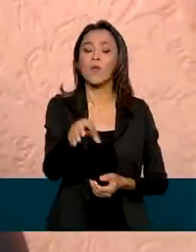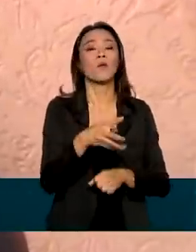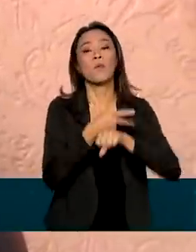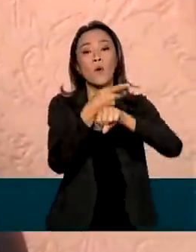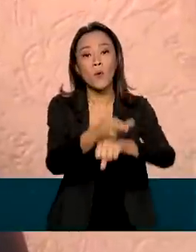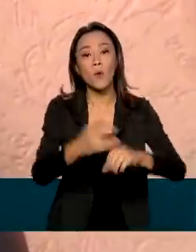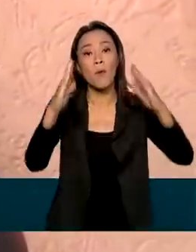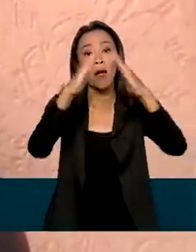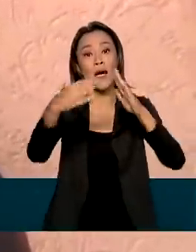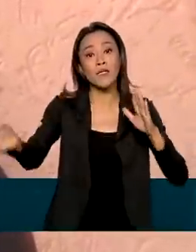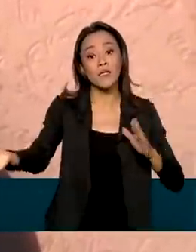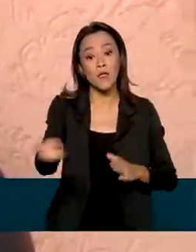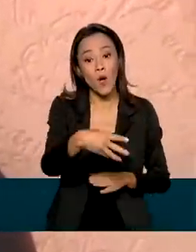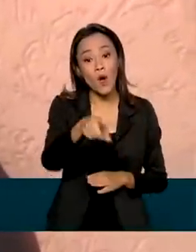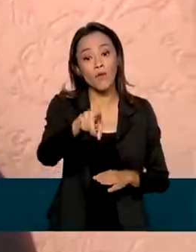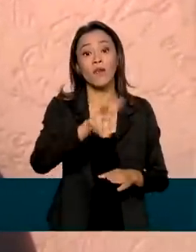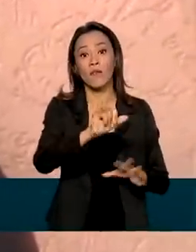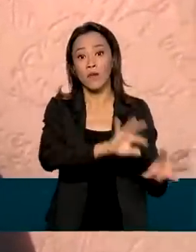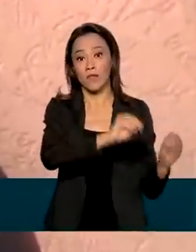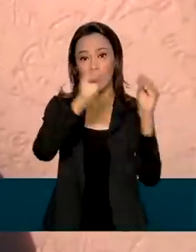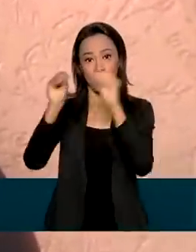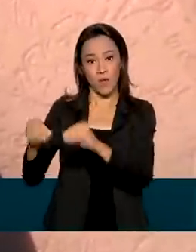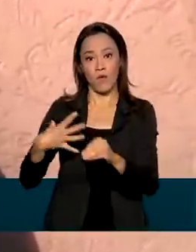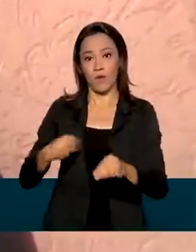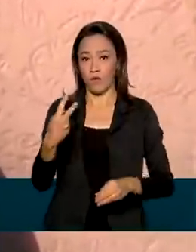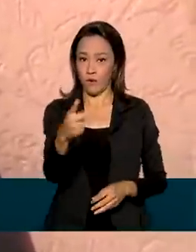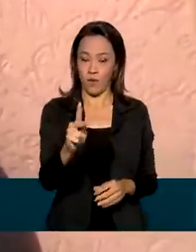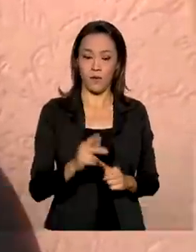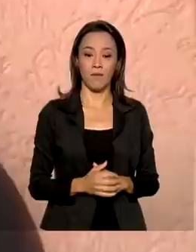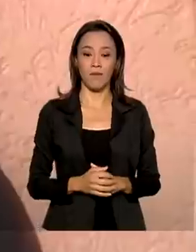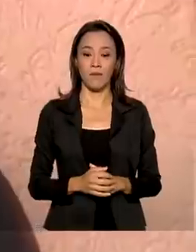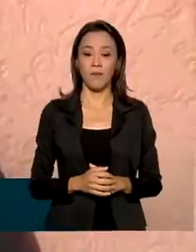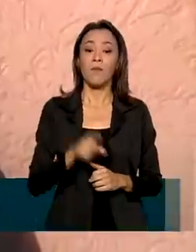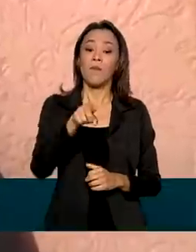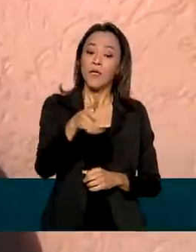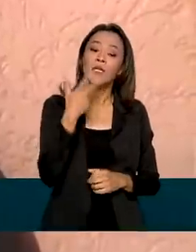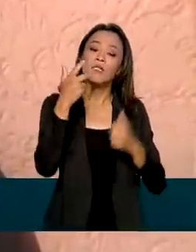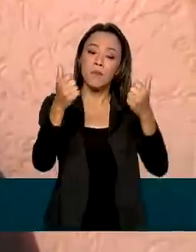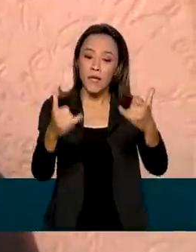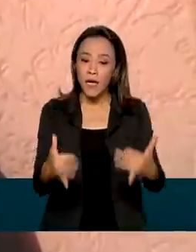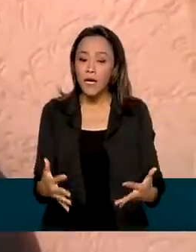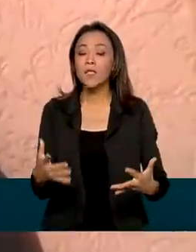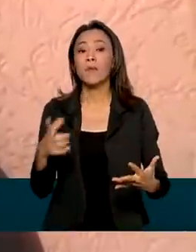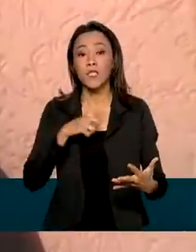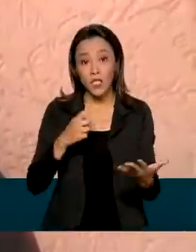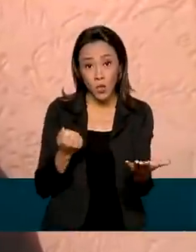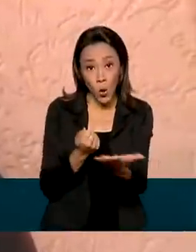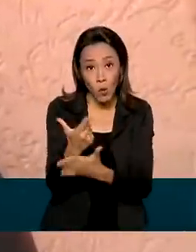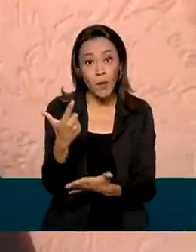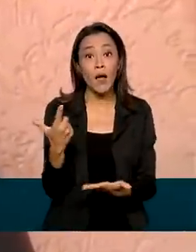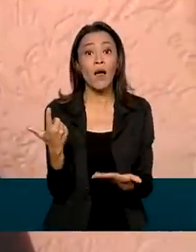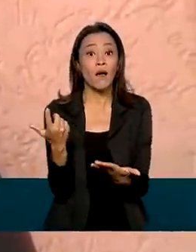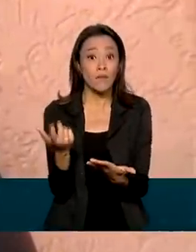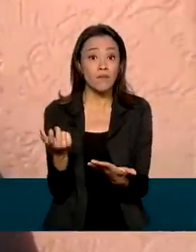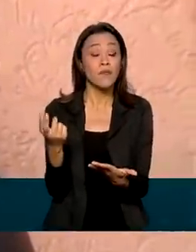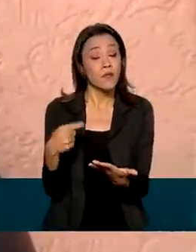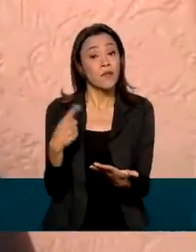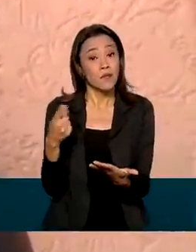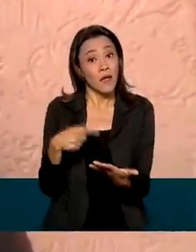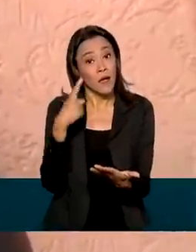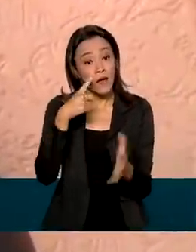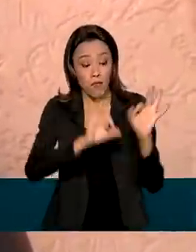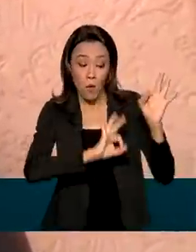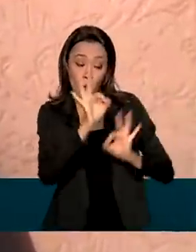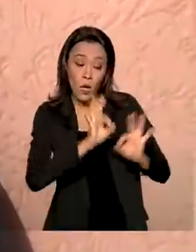nova para o filho que vai se mudar. Ele oportuniza a possibilidade da gente adquirir um imóvel de forma mais organizada, de forma mais